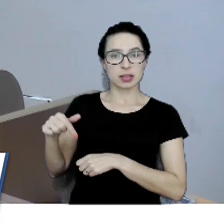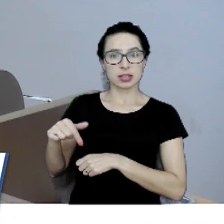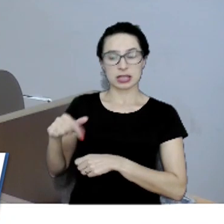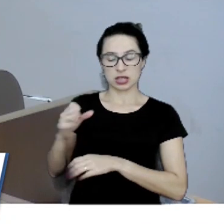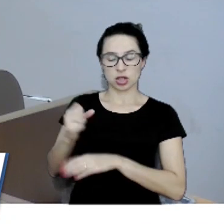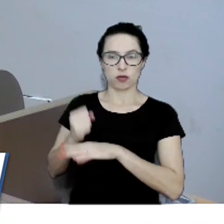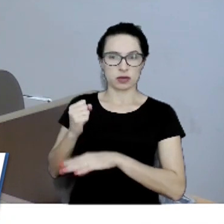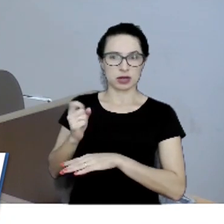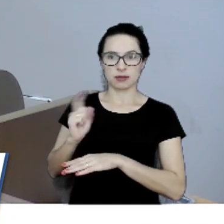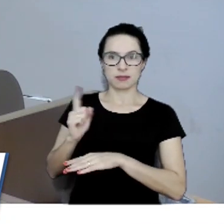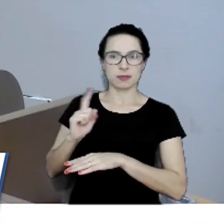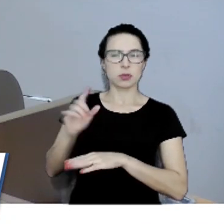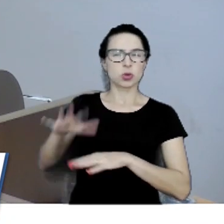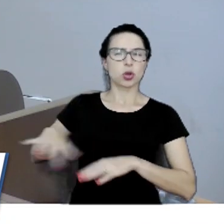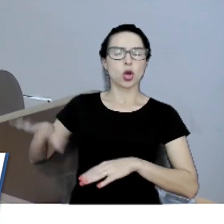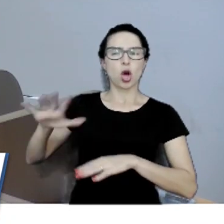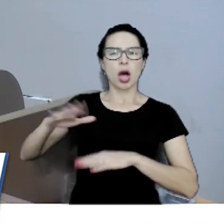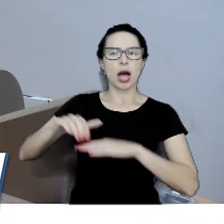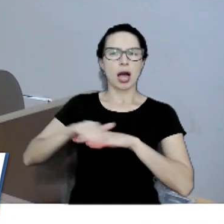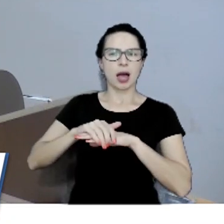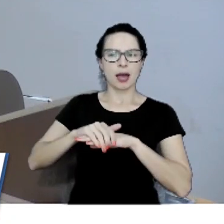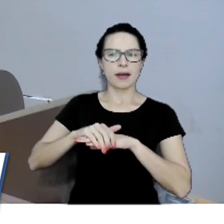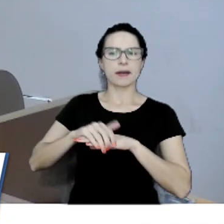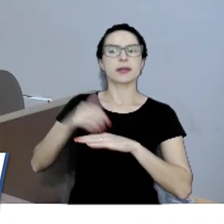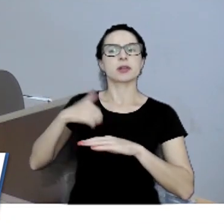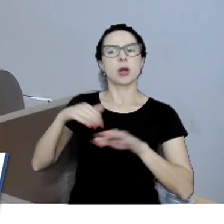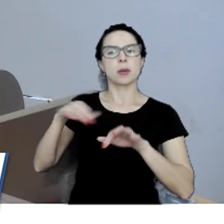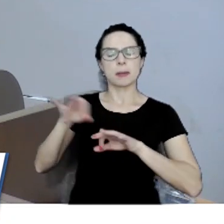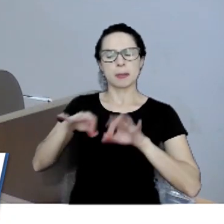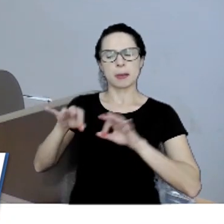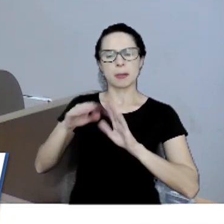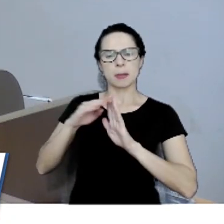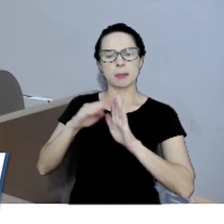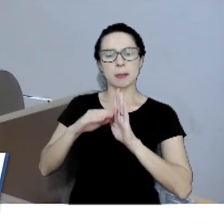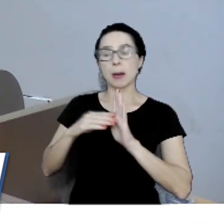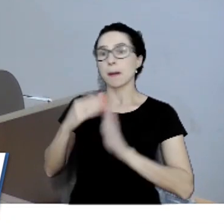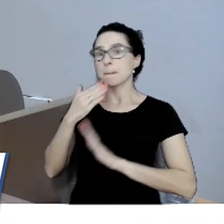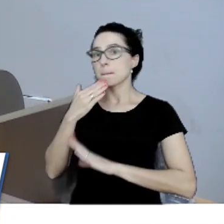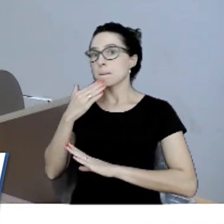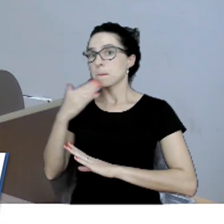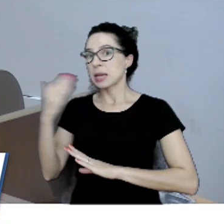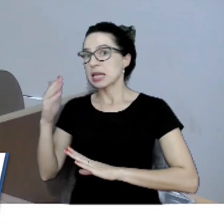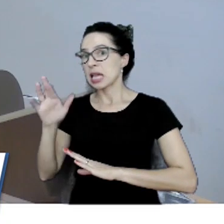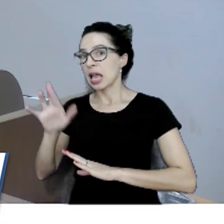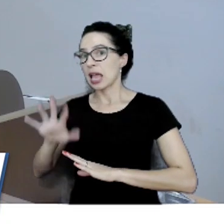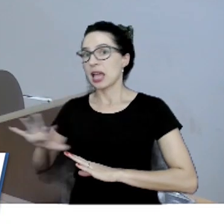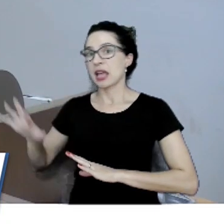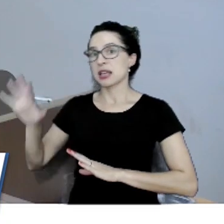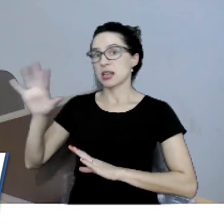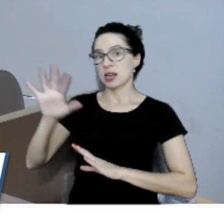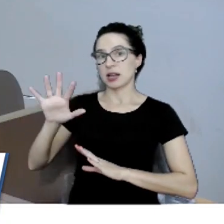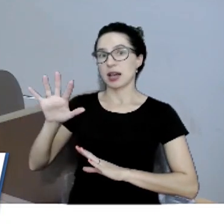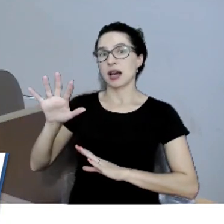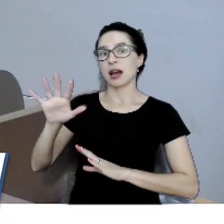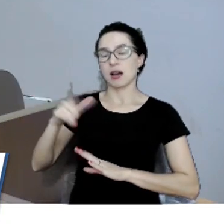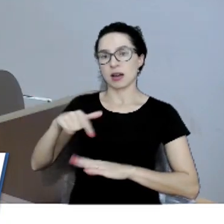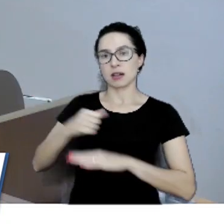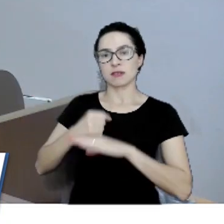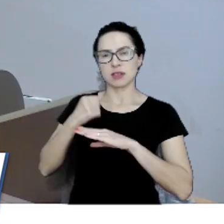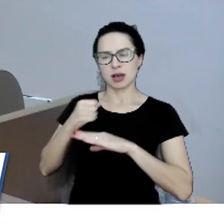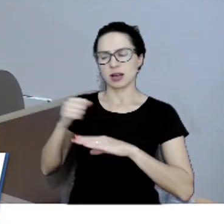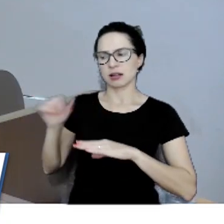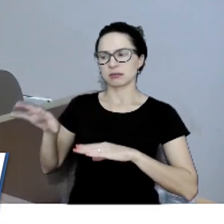Franca, mas no setor calçadista. Nós elaboramos não só um pedido regional aqui para Franca e região,